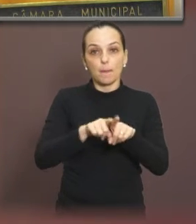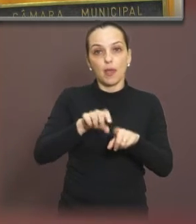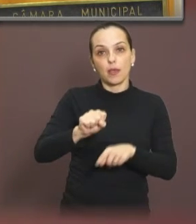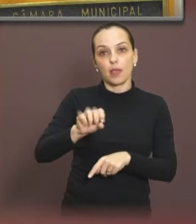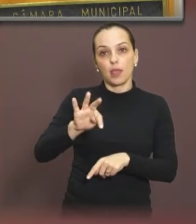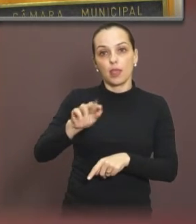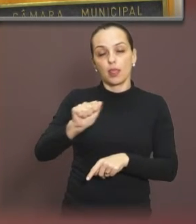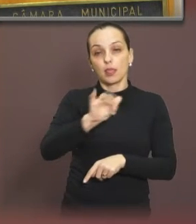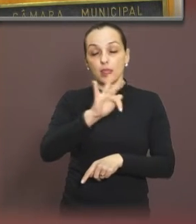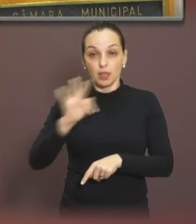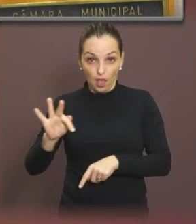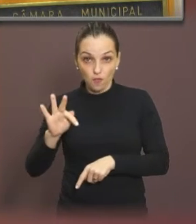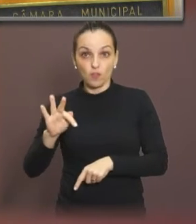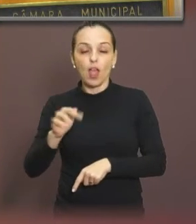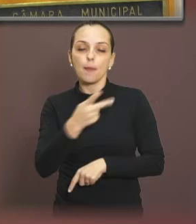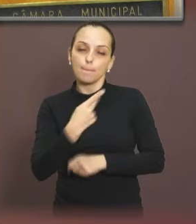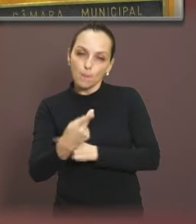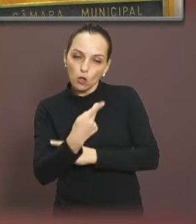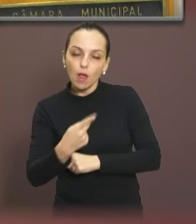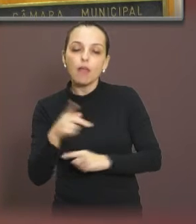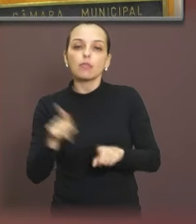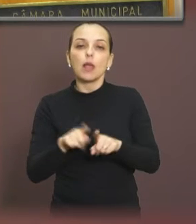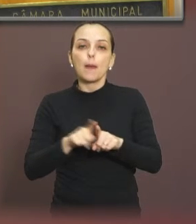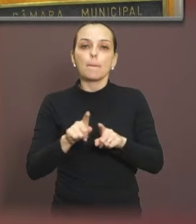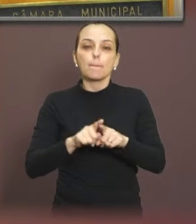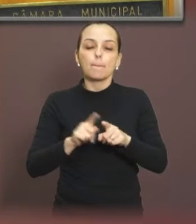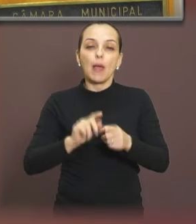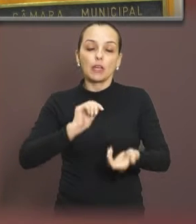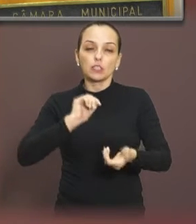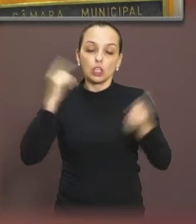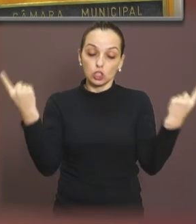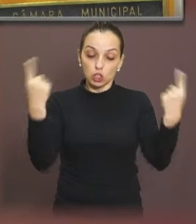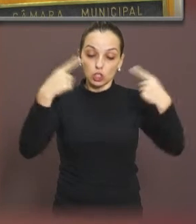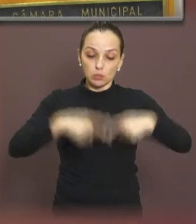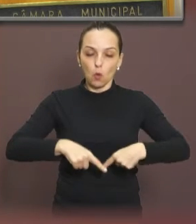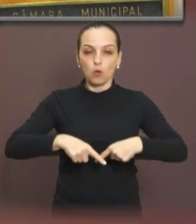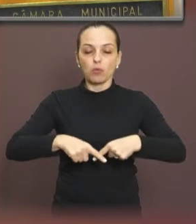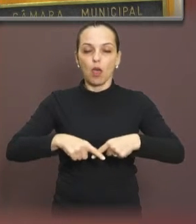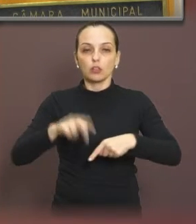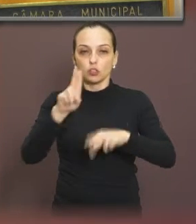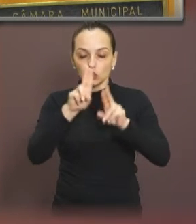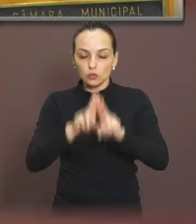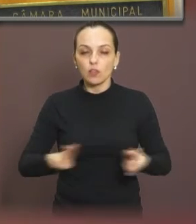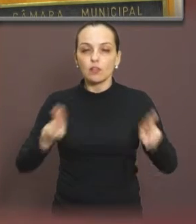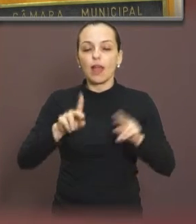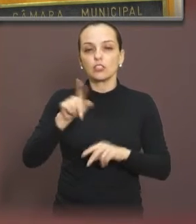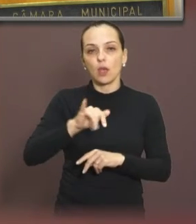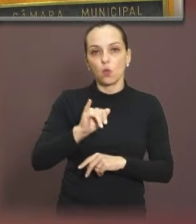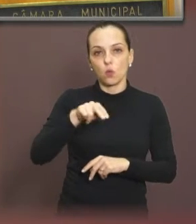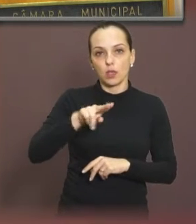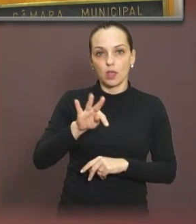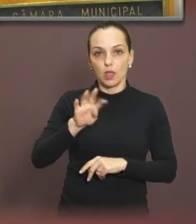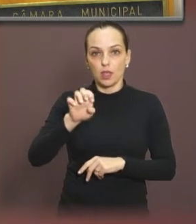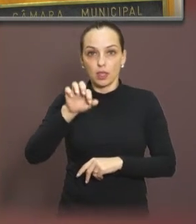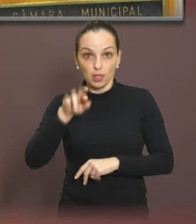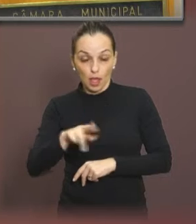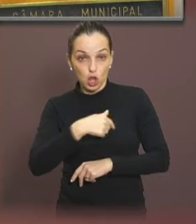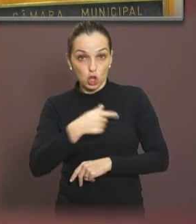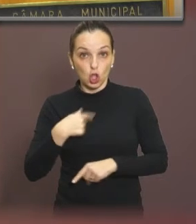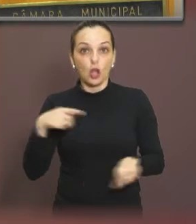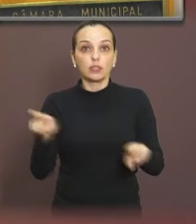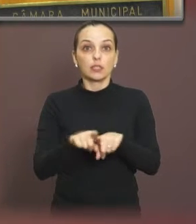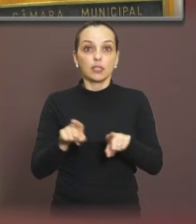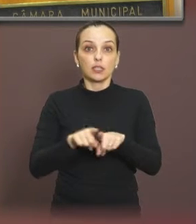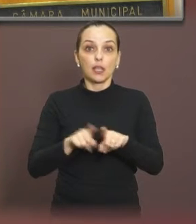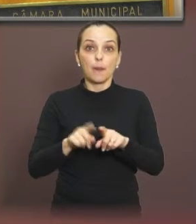também o maior jogo universitário do Brasil, que é o Inter, que nós recebemos em Araraquara. Temos a foto no próximo slide. Nós também, então,